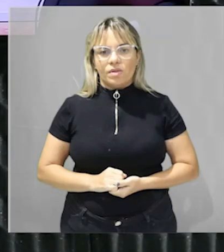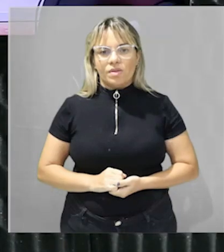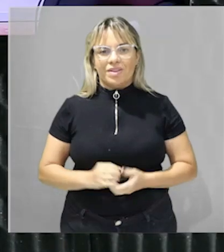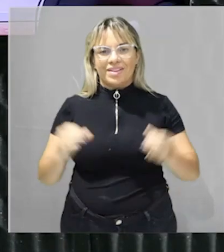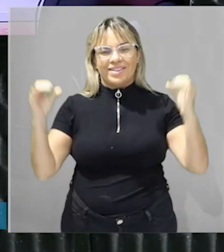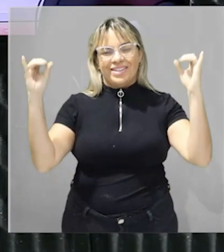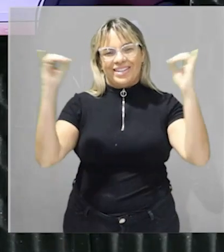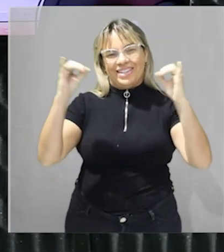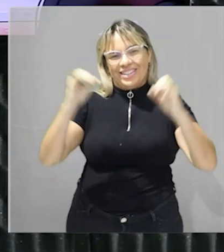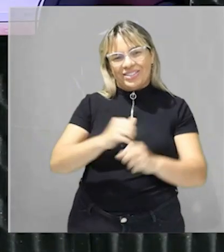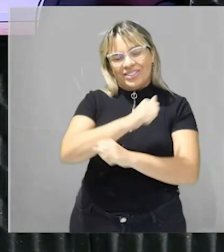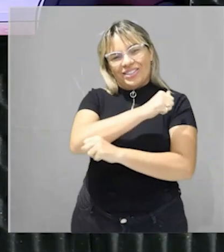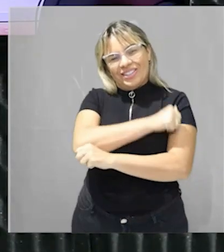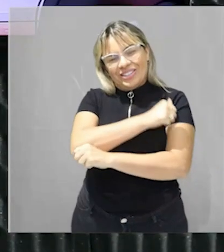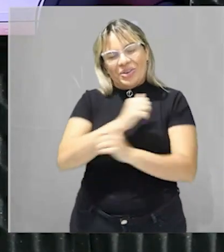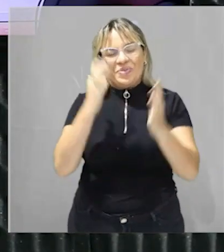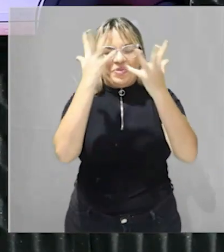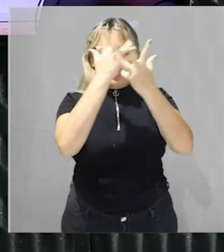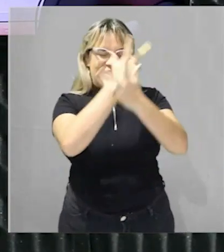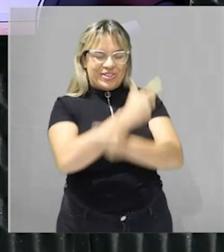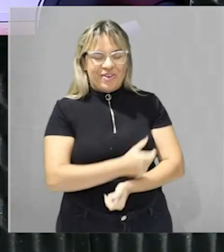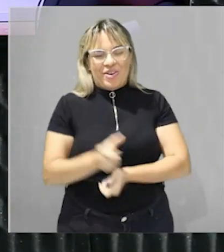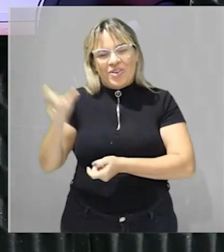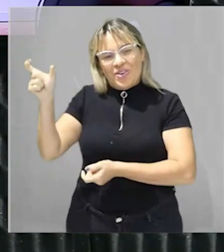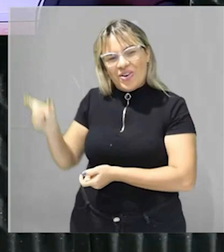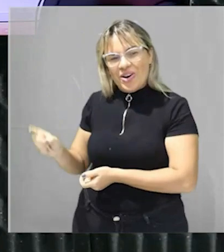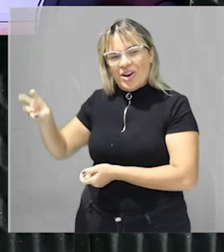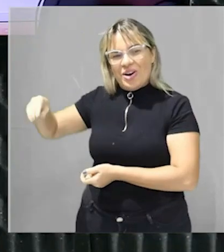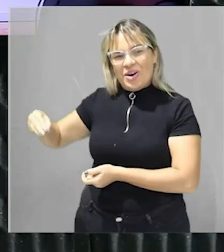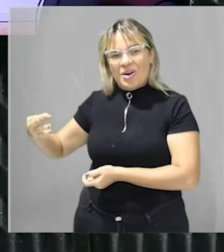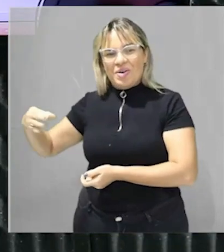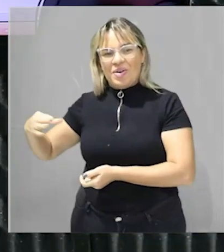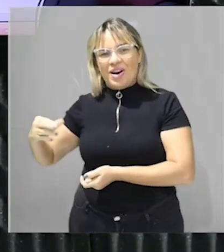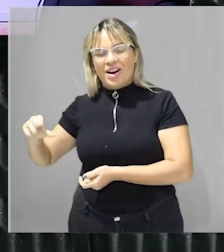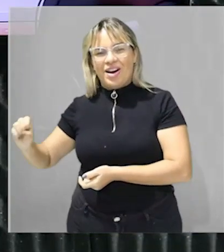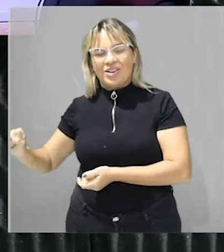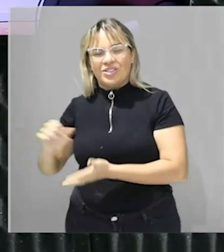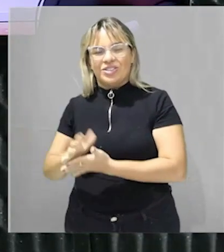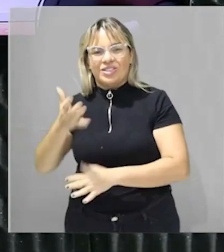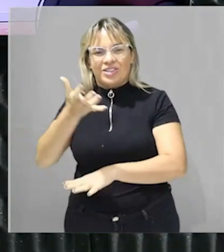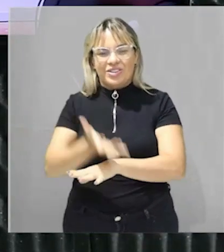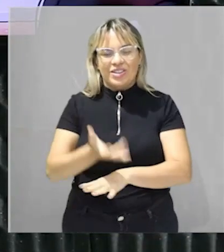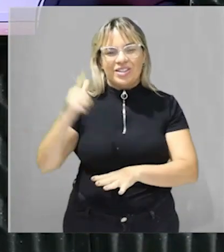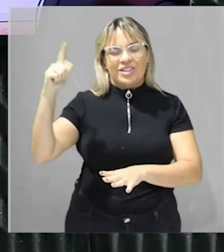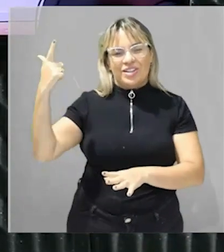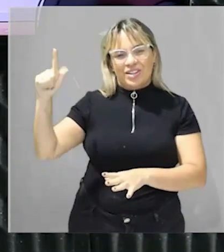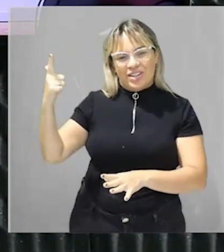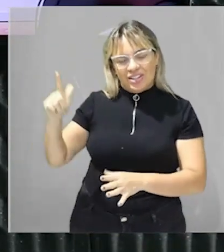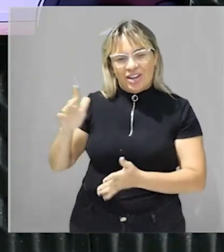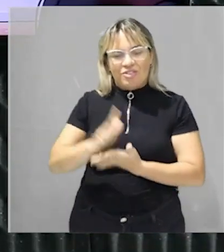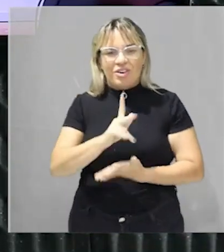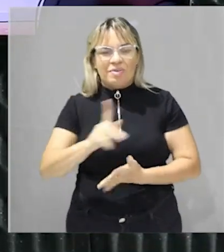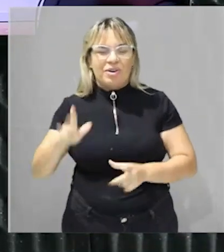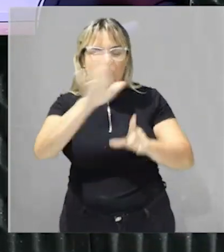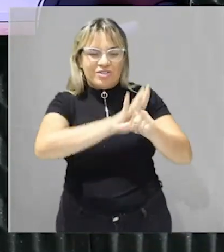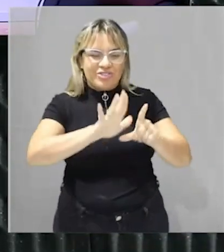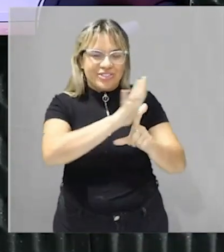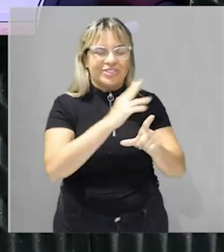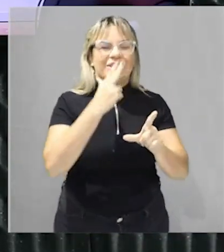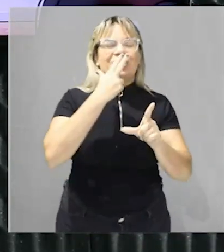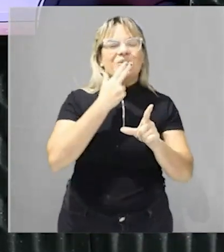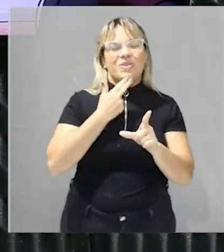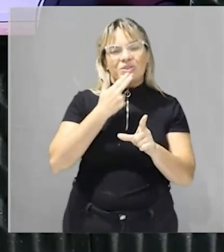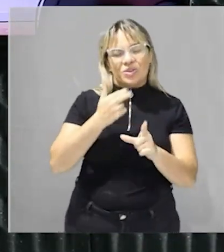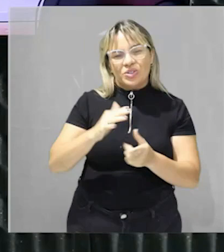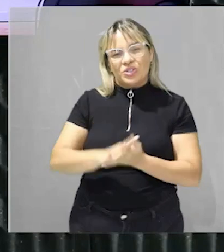Fala galerinha bonita professor Marcos Vinicius na área teu professor de geografia da plataforma Gonçalves